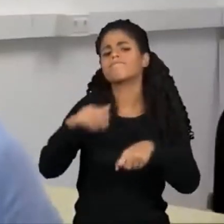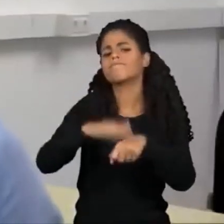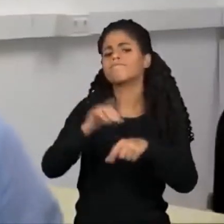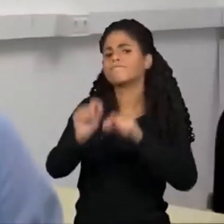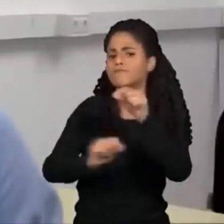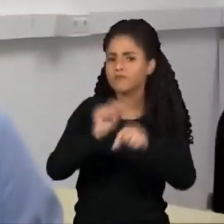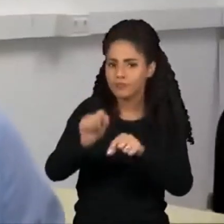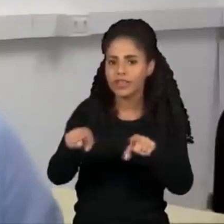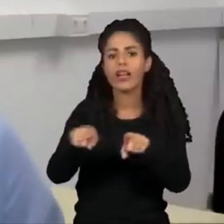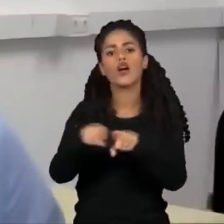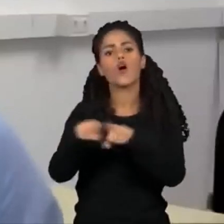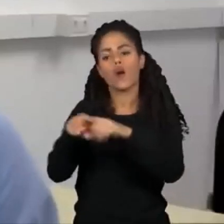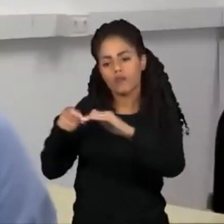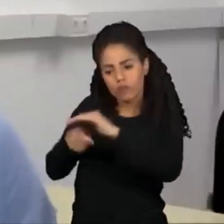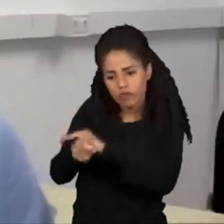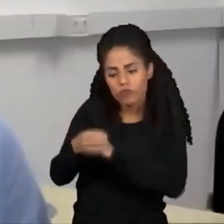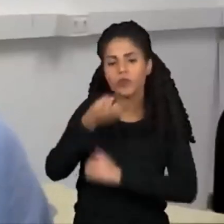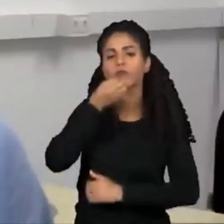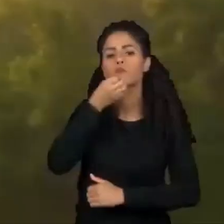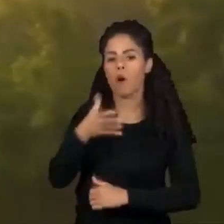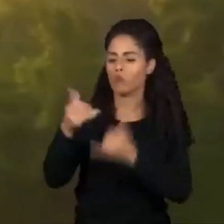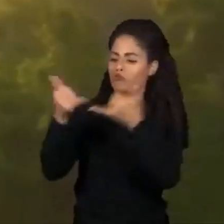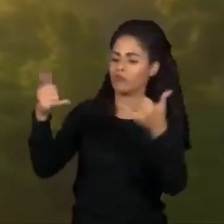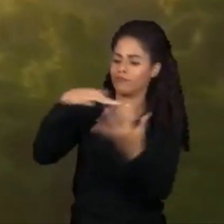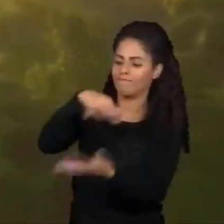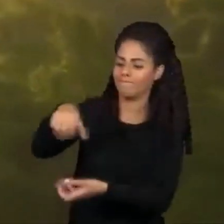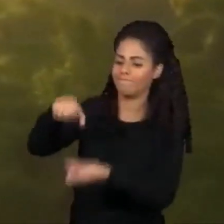produza energia de forma renovável.